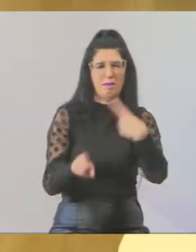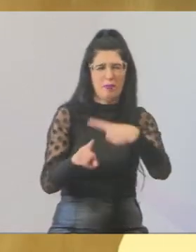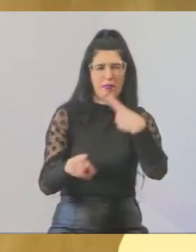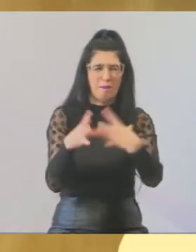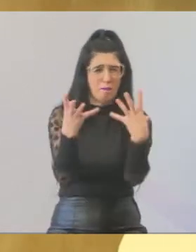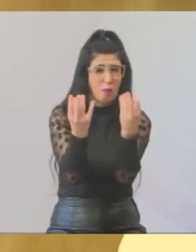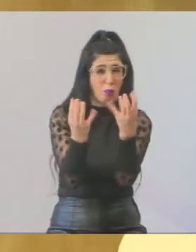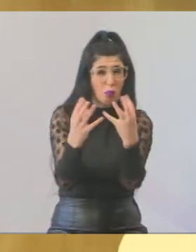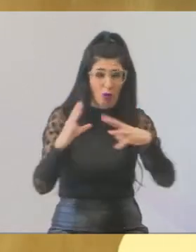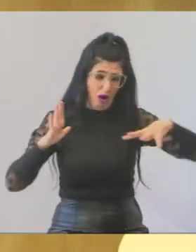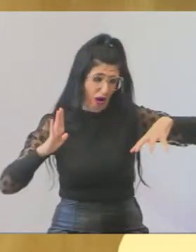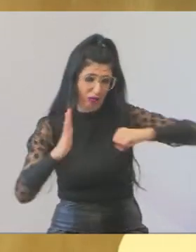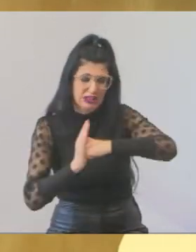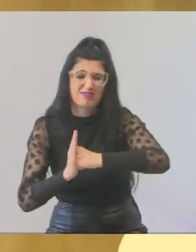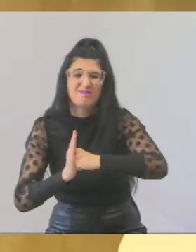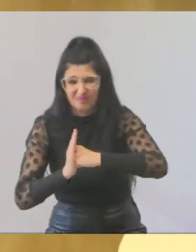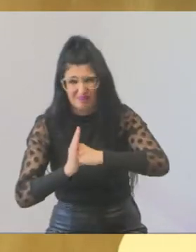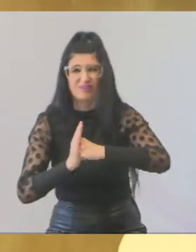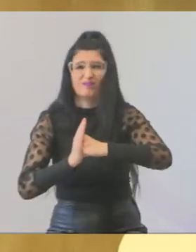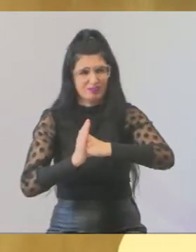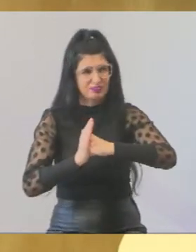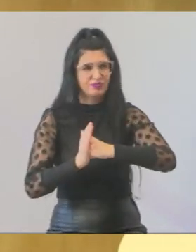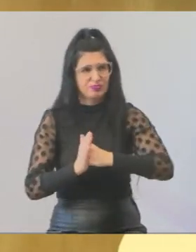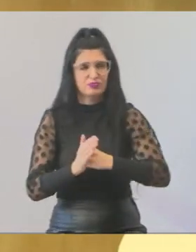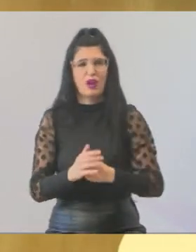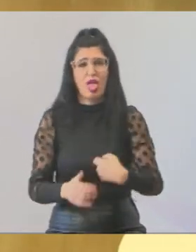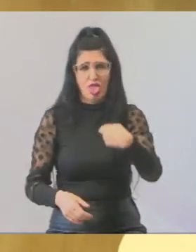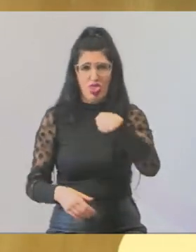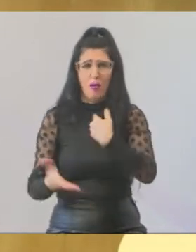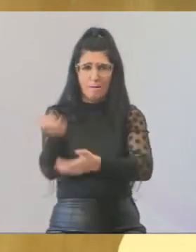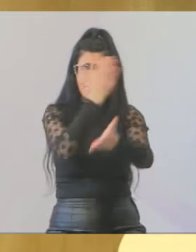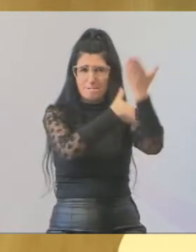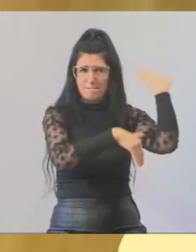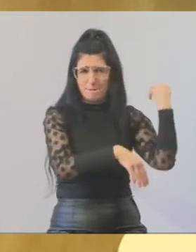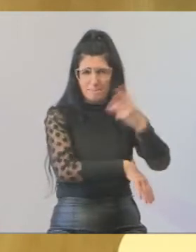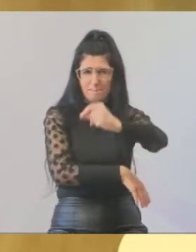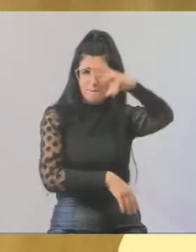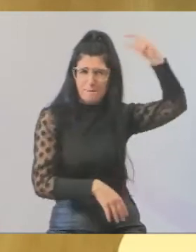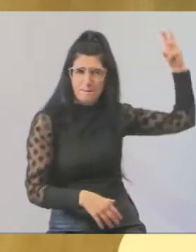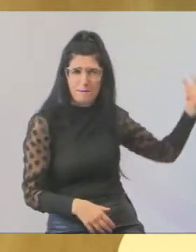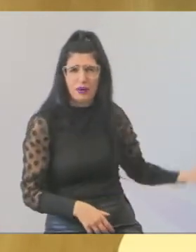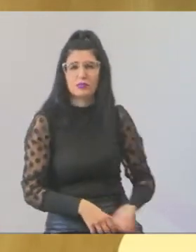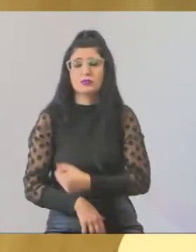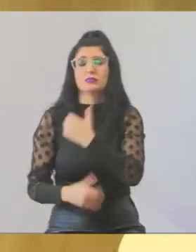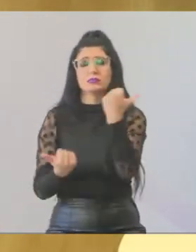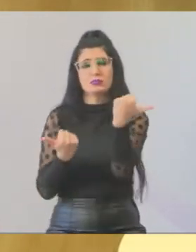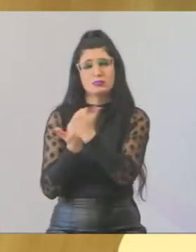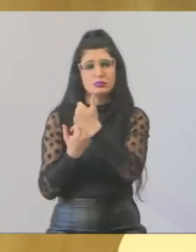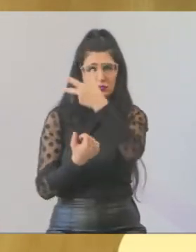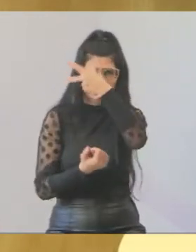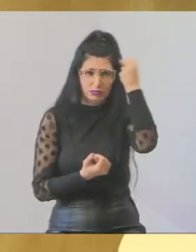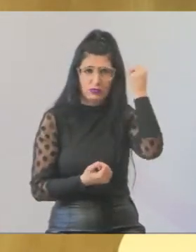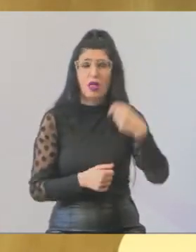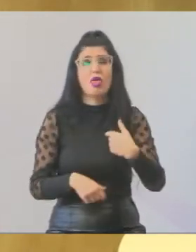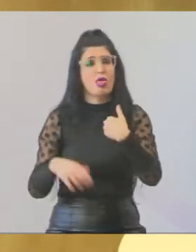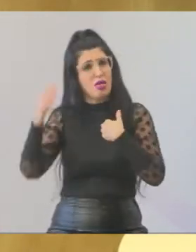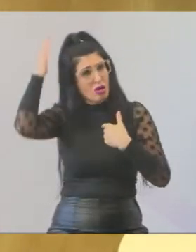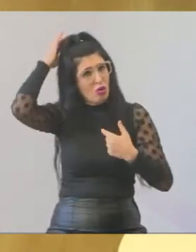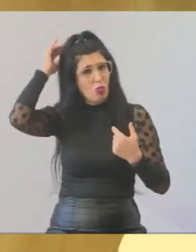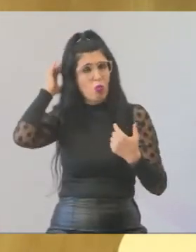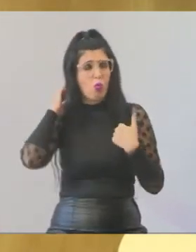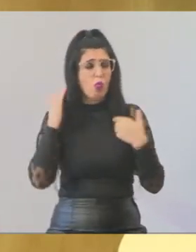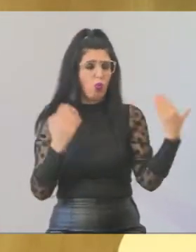Então, eu tive subprefeito daquela região, mas bem antes, já em 2017, quando nós chegamos nessa casa aqui, o vereador Alildo